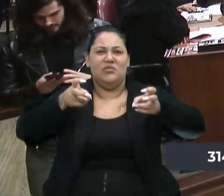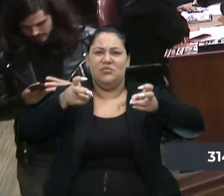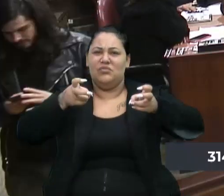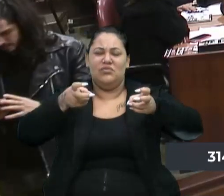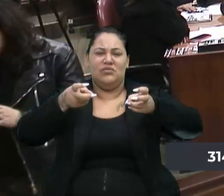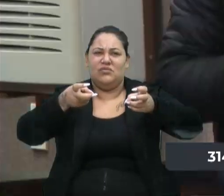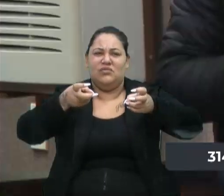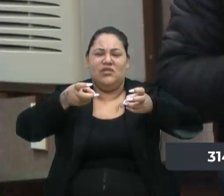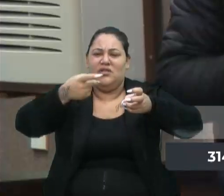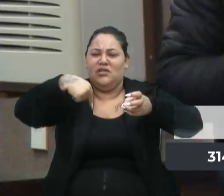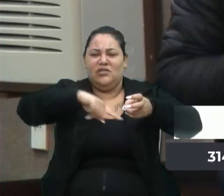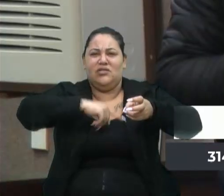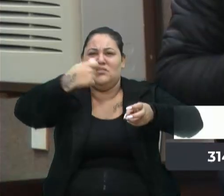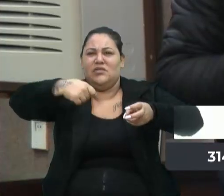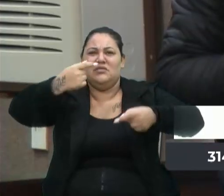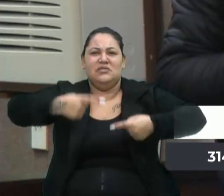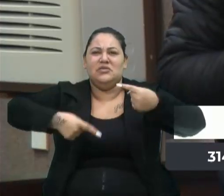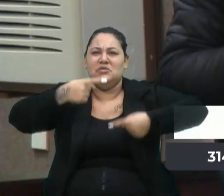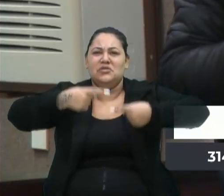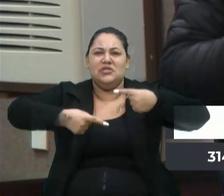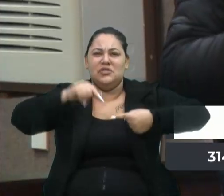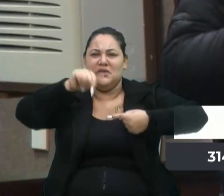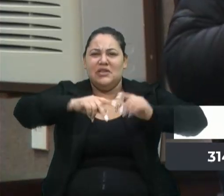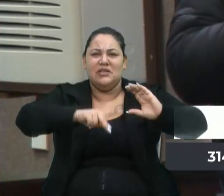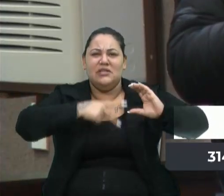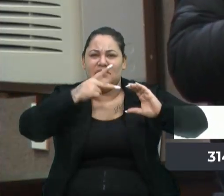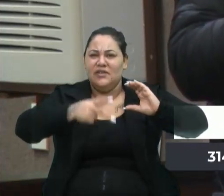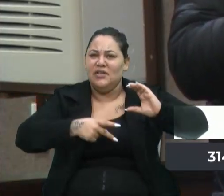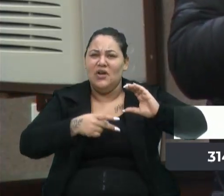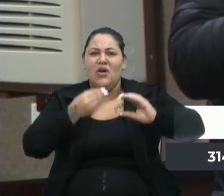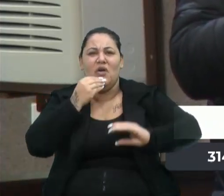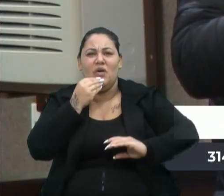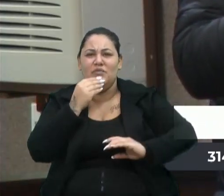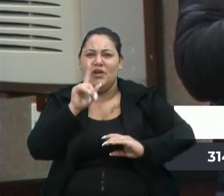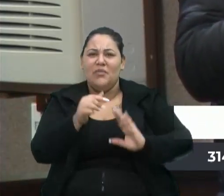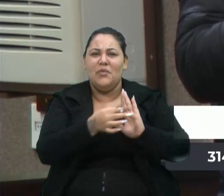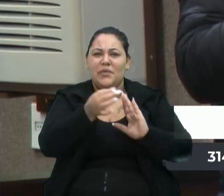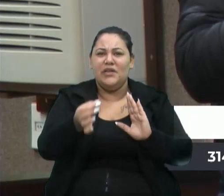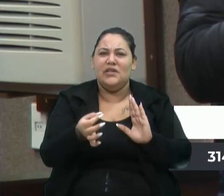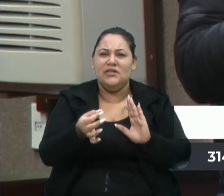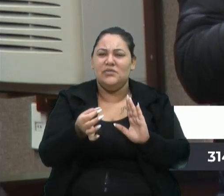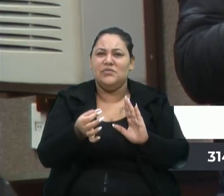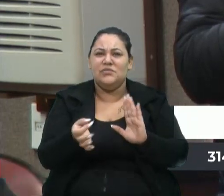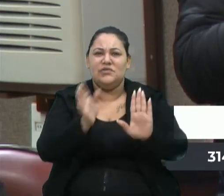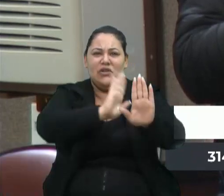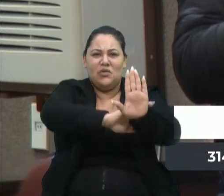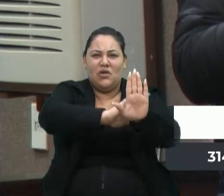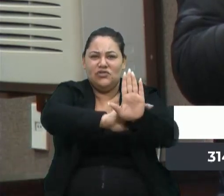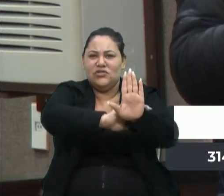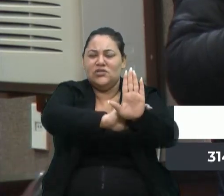deveremos discutir aqui em Câmara de Vereadores. É evidente que é uma posição, é questão ideológica.